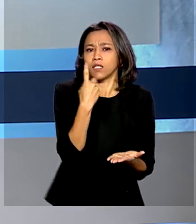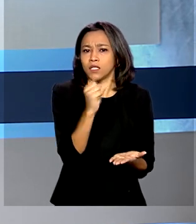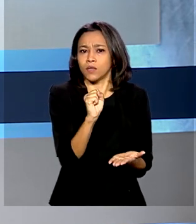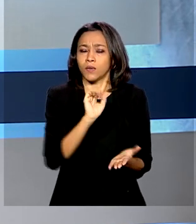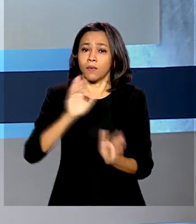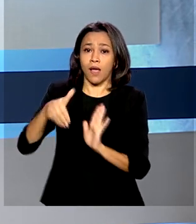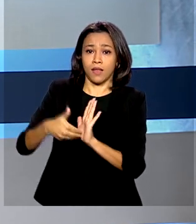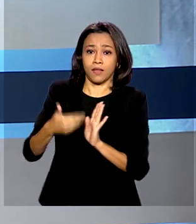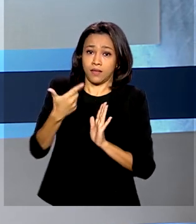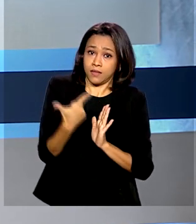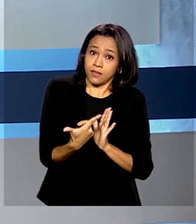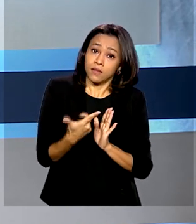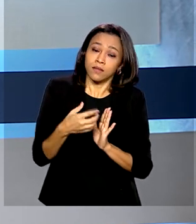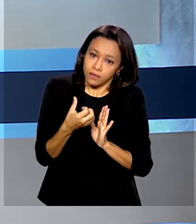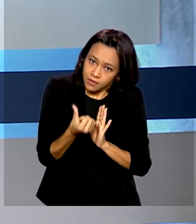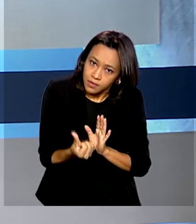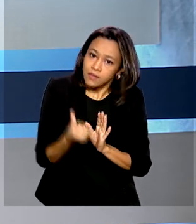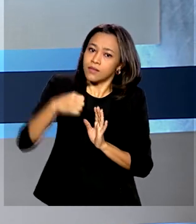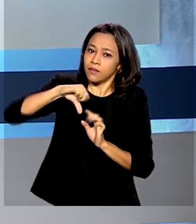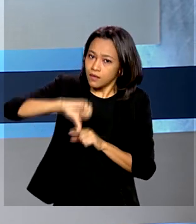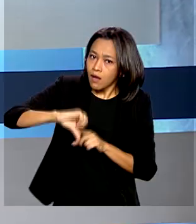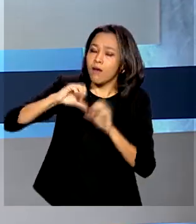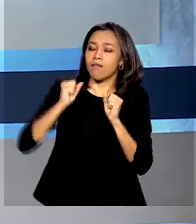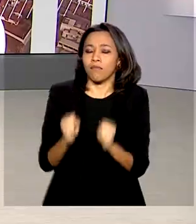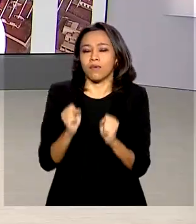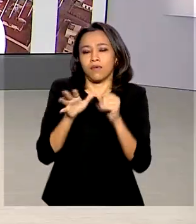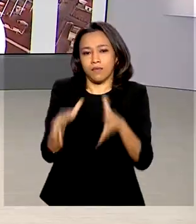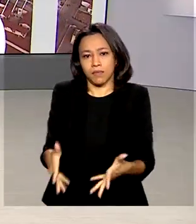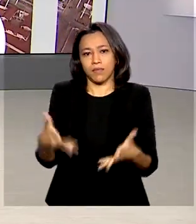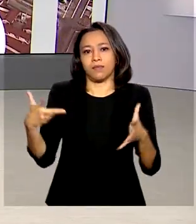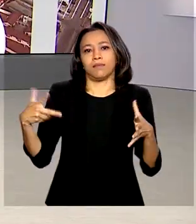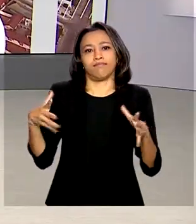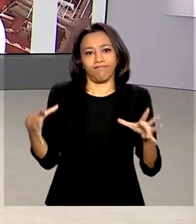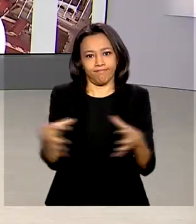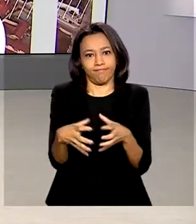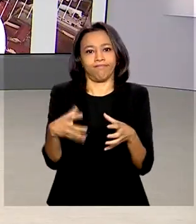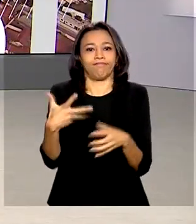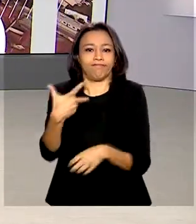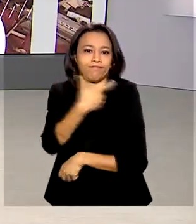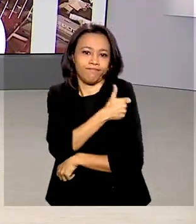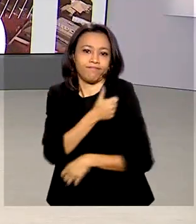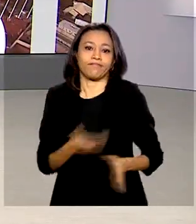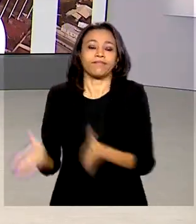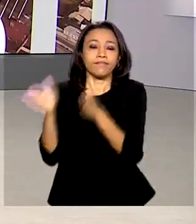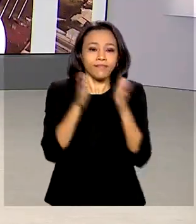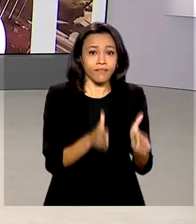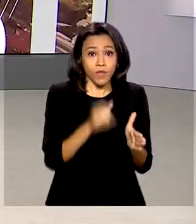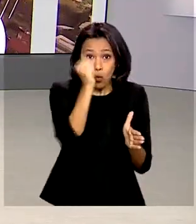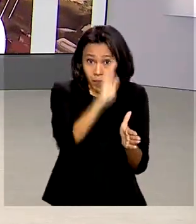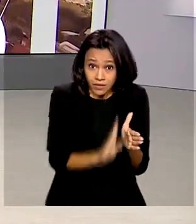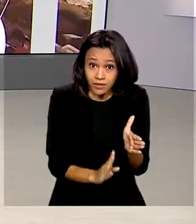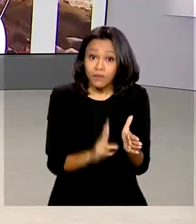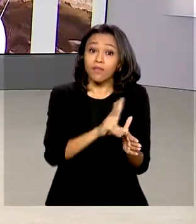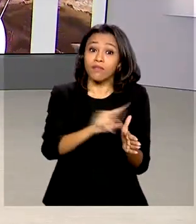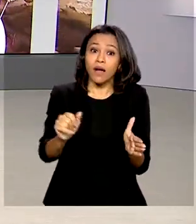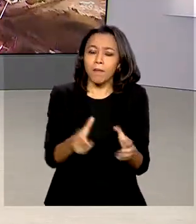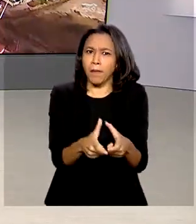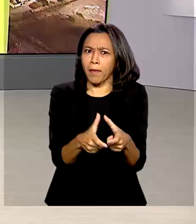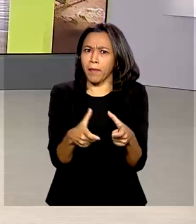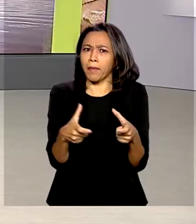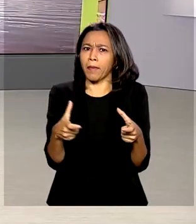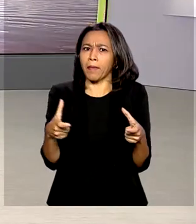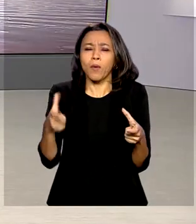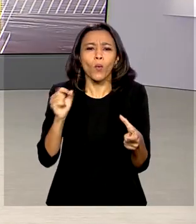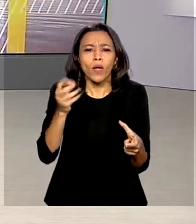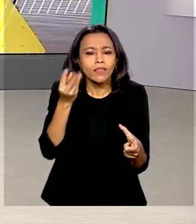69 anos podem participar da pesquisa. E o Brasil vai aumentar a capacidade de processar testes